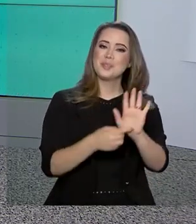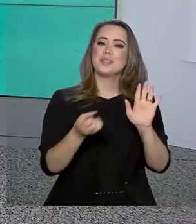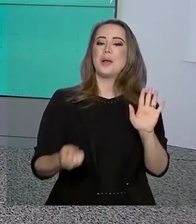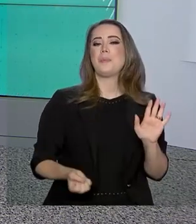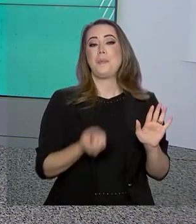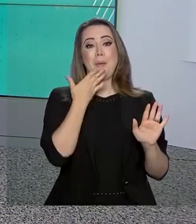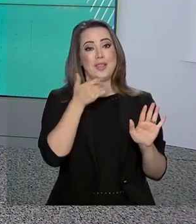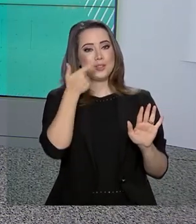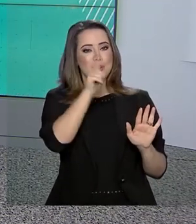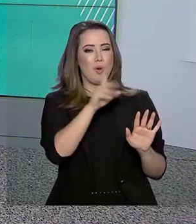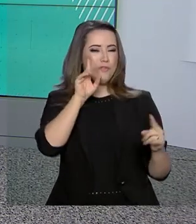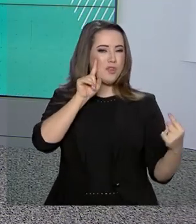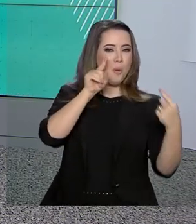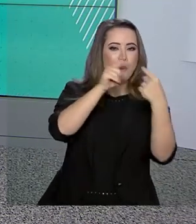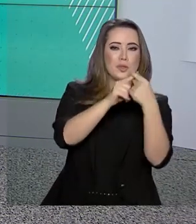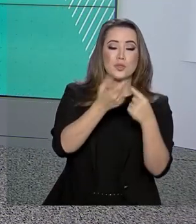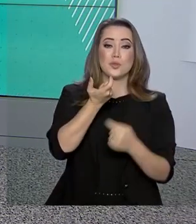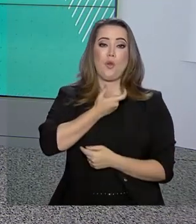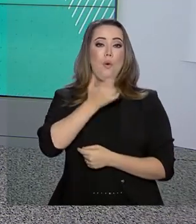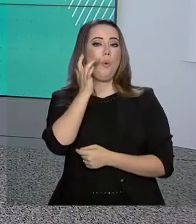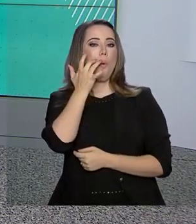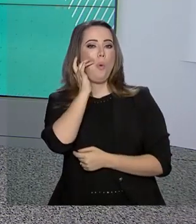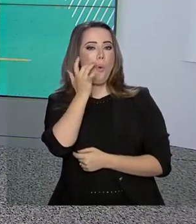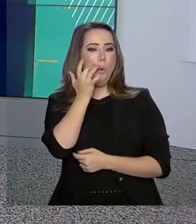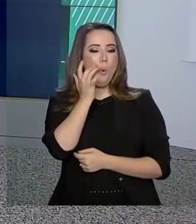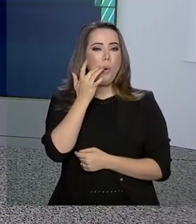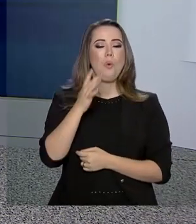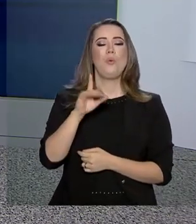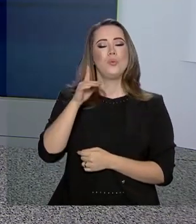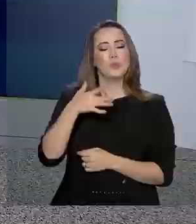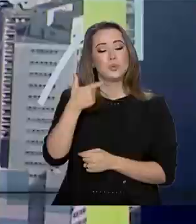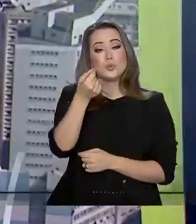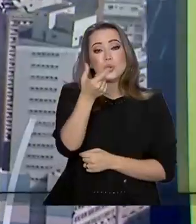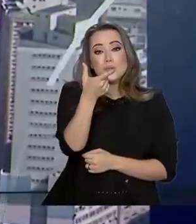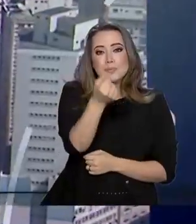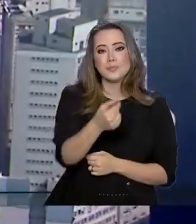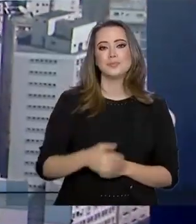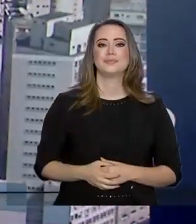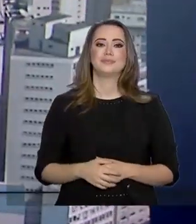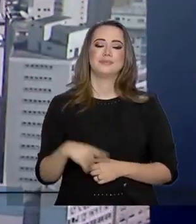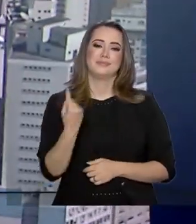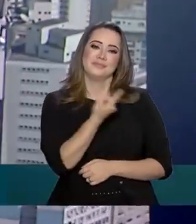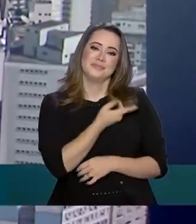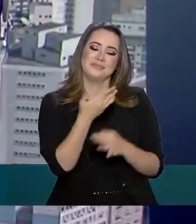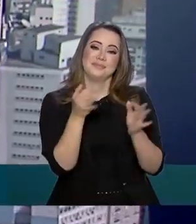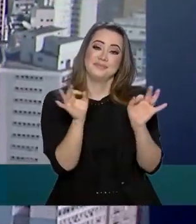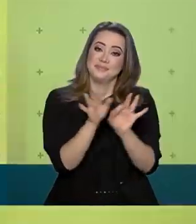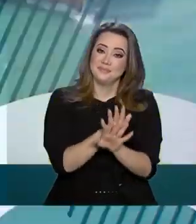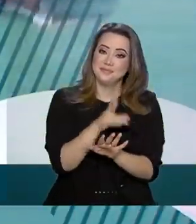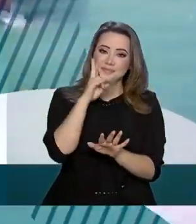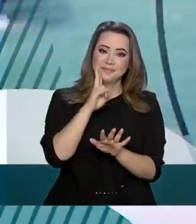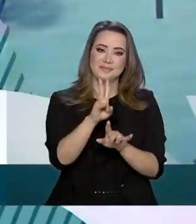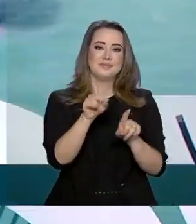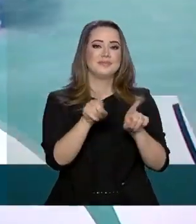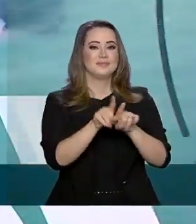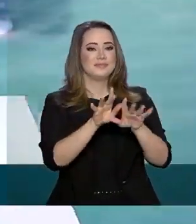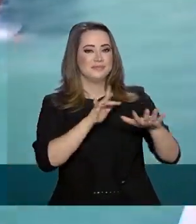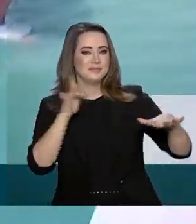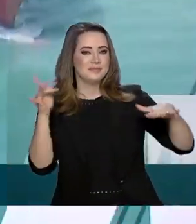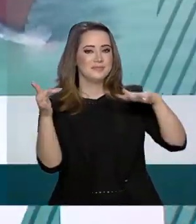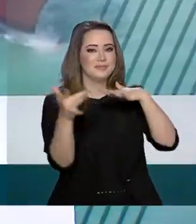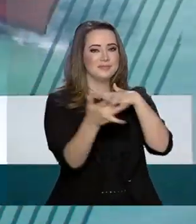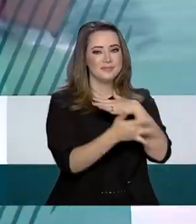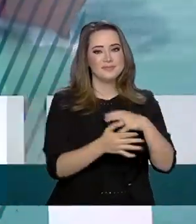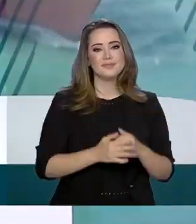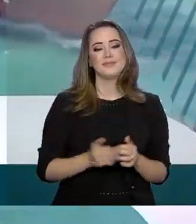e já mira o ouro nas Olimpíadas de Tóquio 2020. O Governo Agora fica por aqui. Continue nos acompanhando